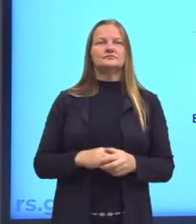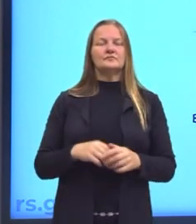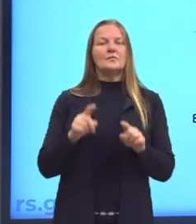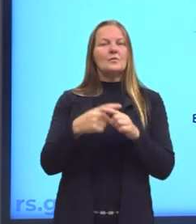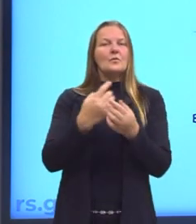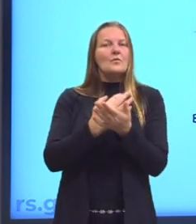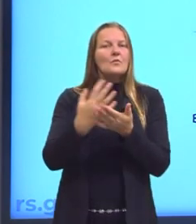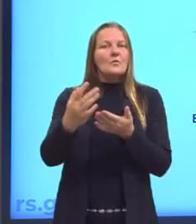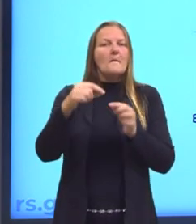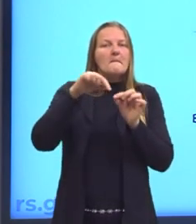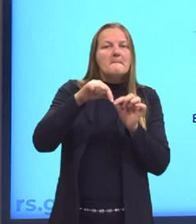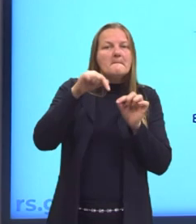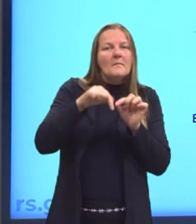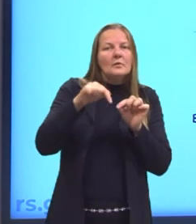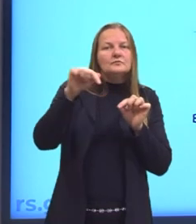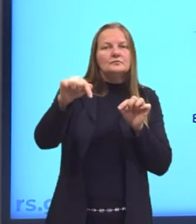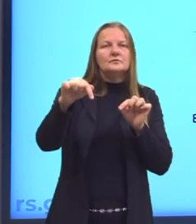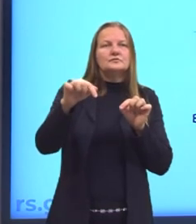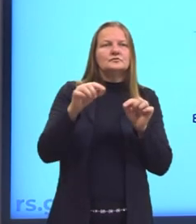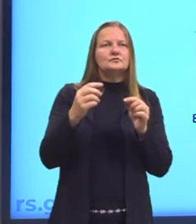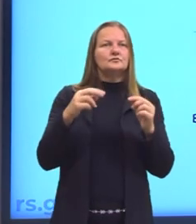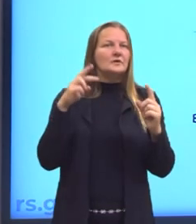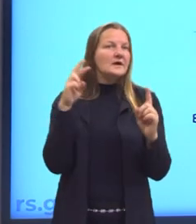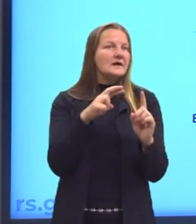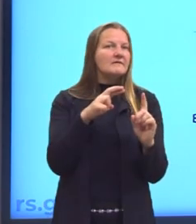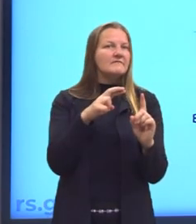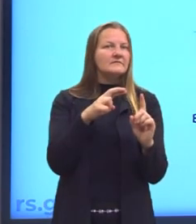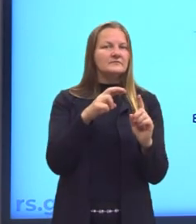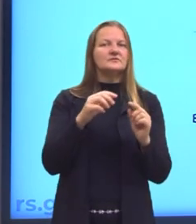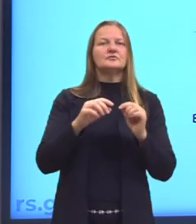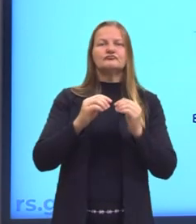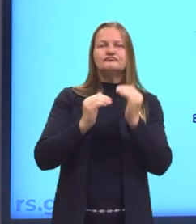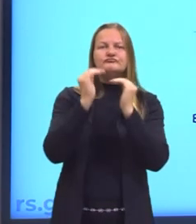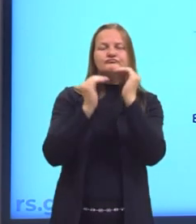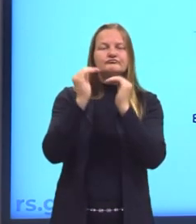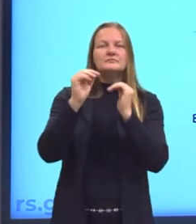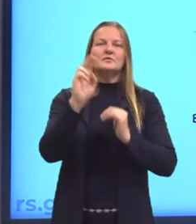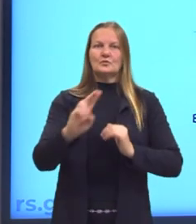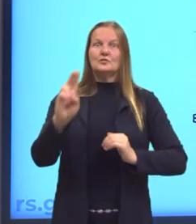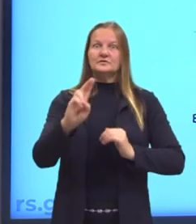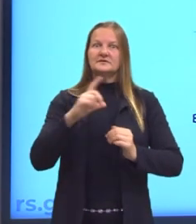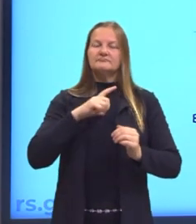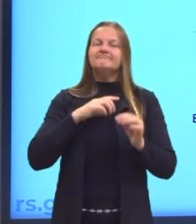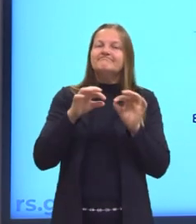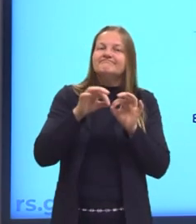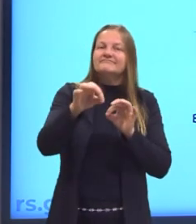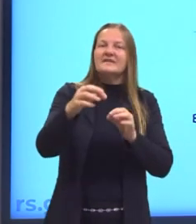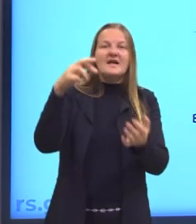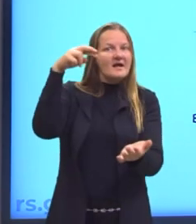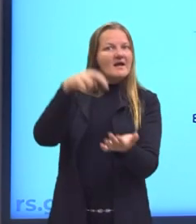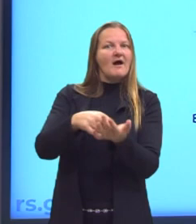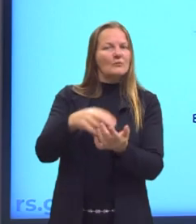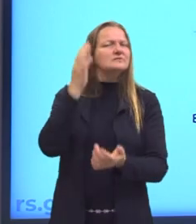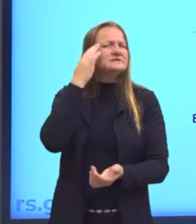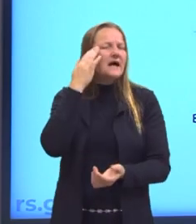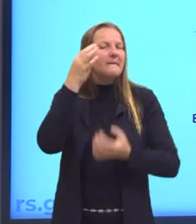de pontos, né? Que a gente levou em consideração e utilizando a escala, chegar na distância real.